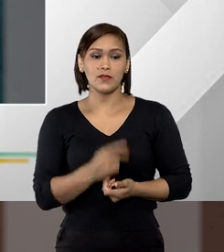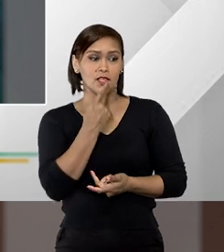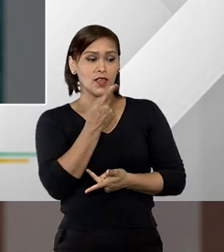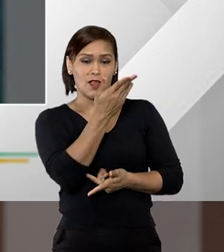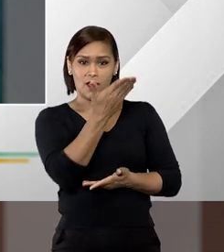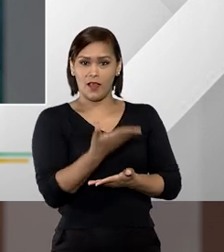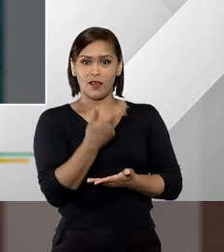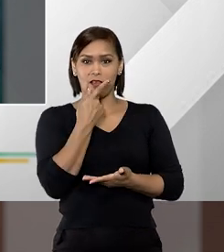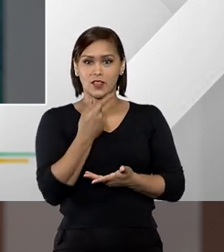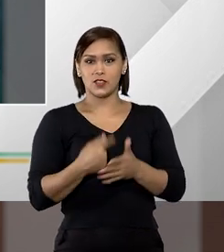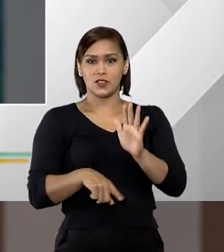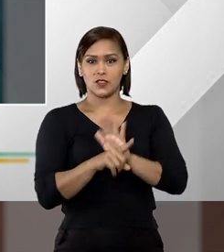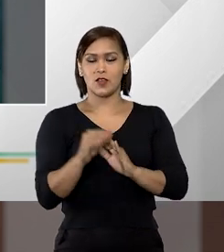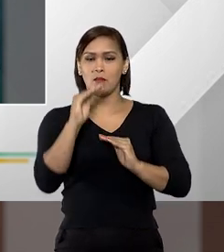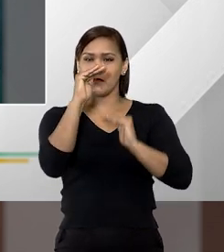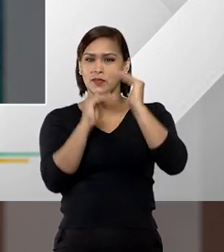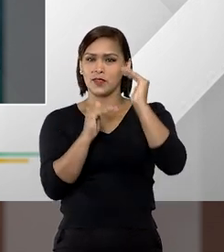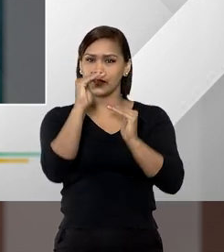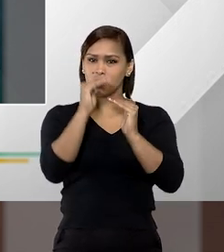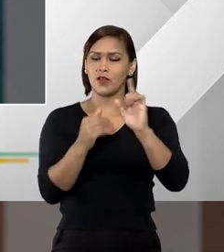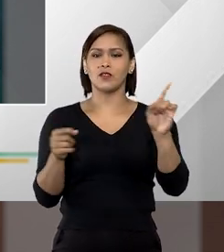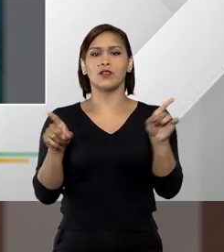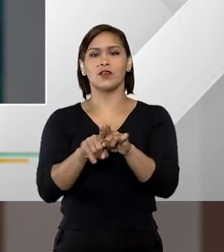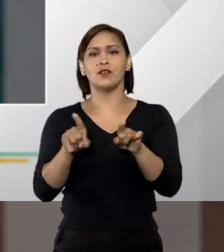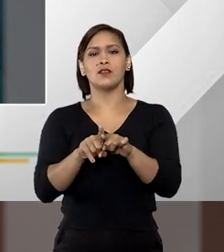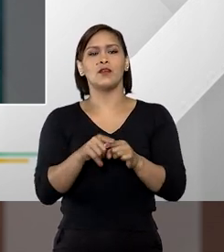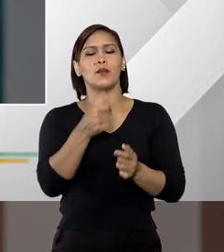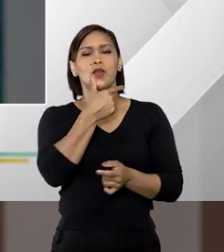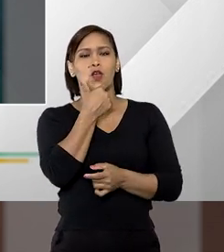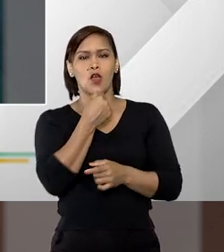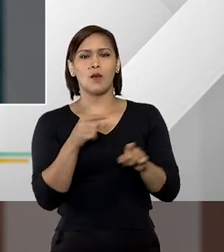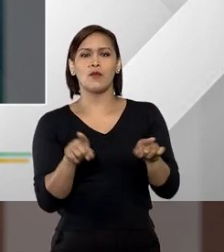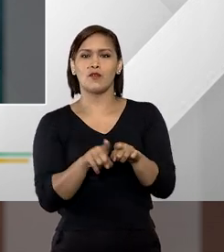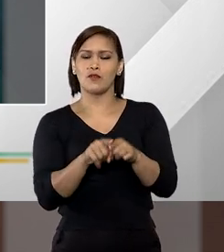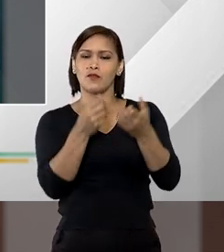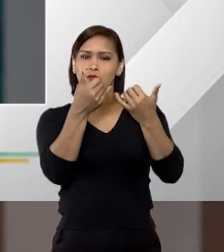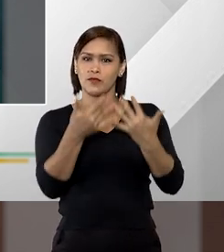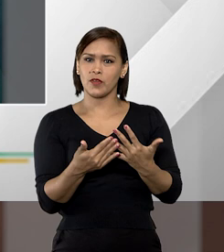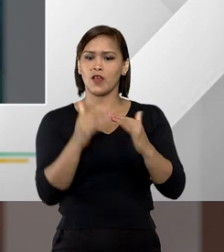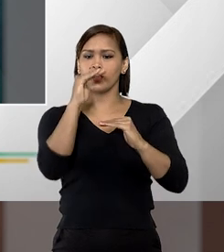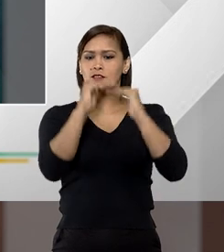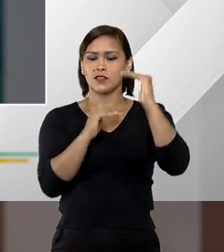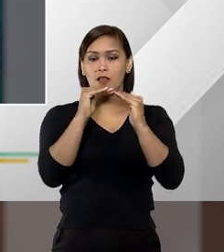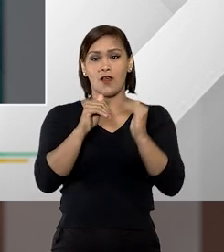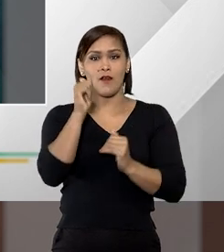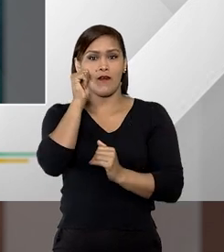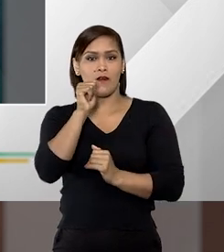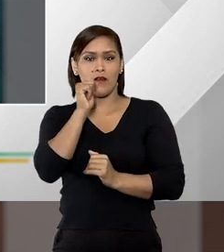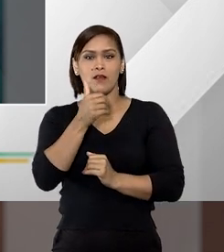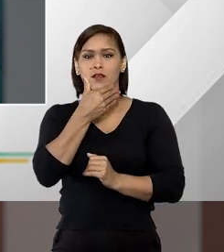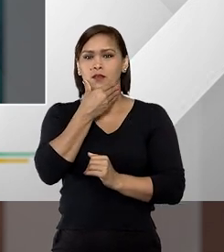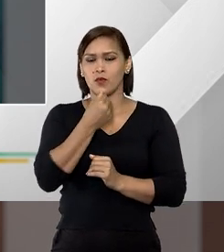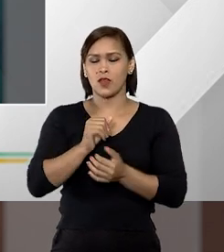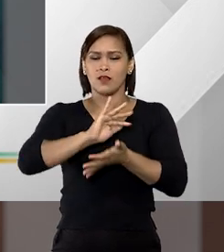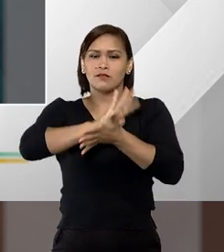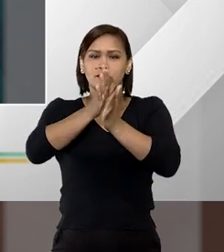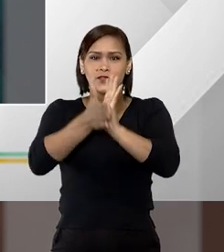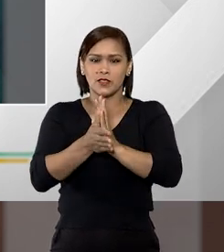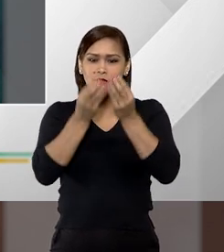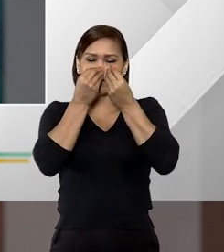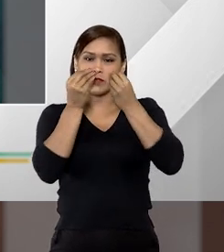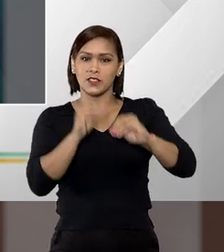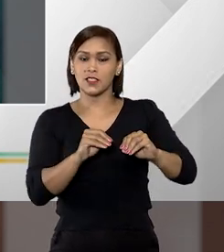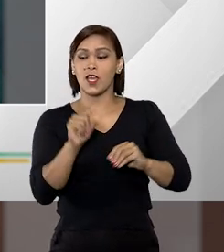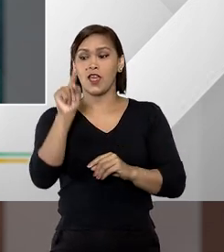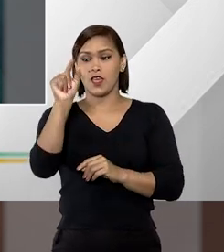Alice, sobre a questão da desigualdade, assim como o doutor Jorzenildo também falou, a desigualdade entre homens e mulheres em discriminação. Então,